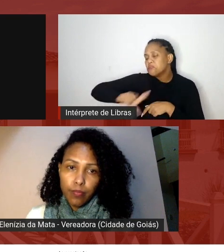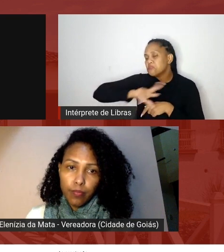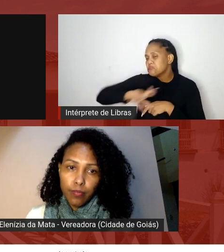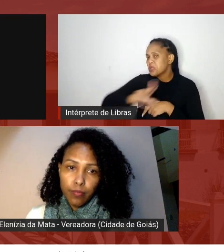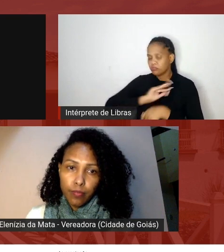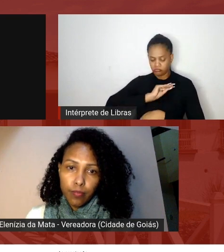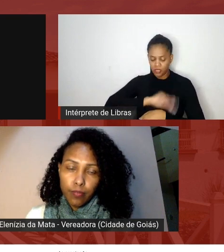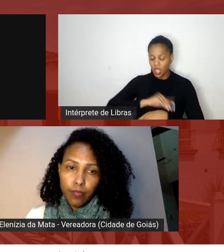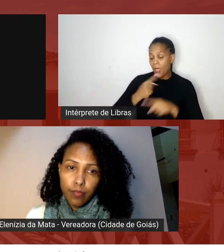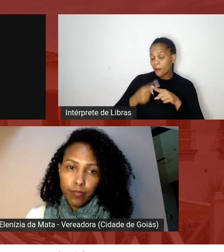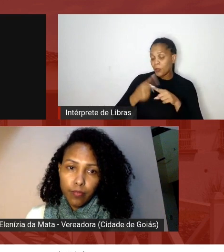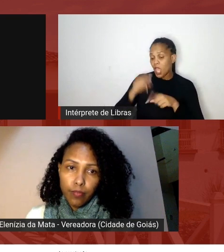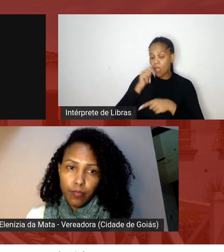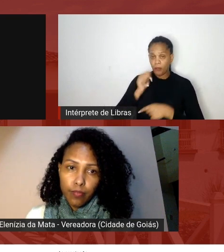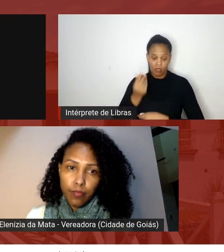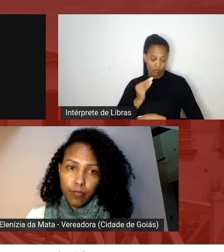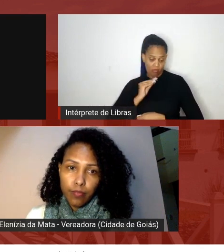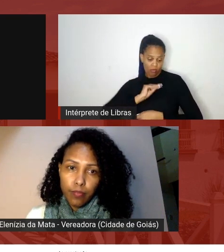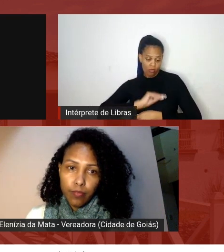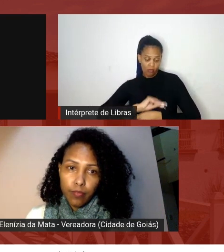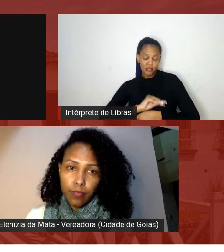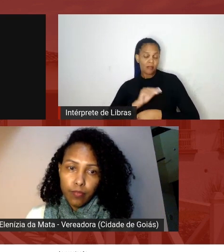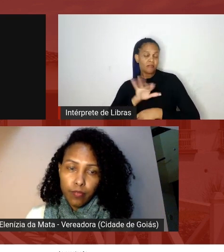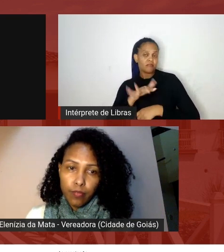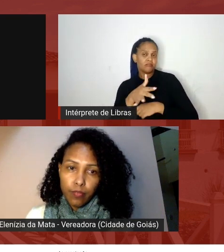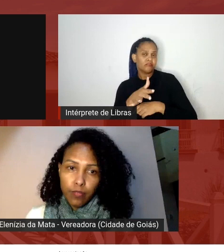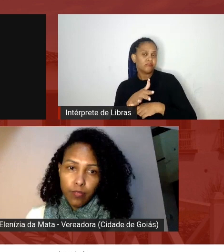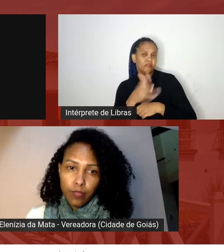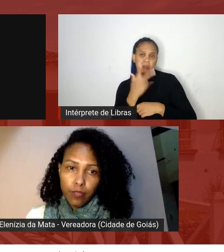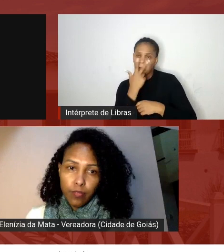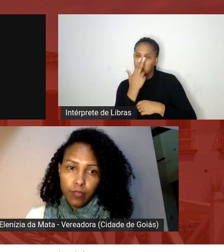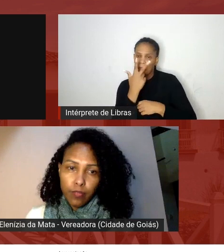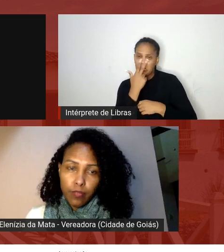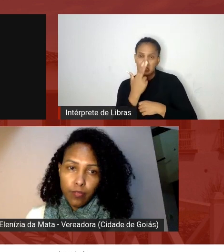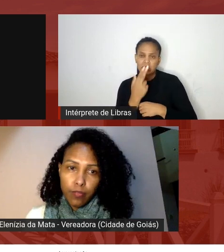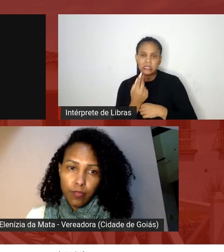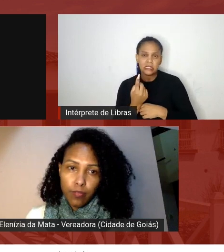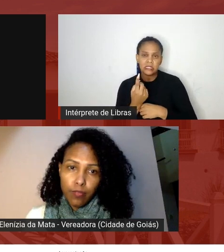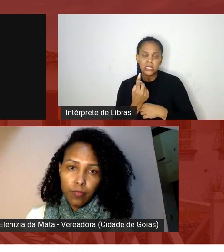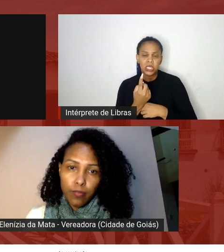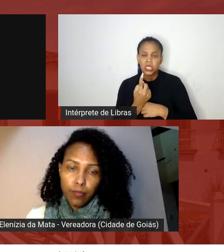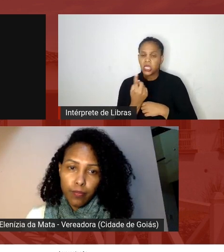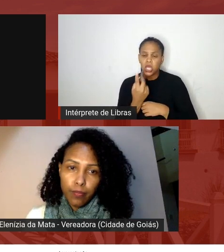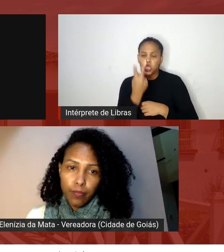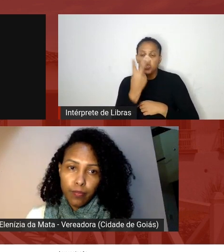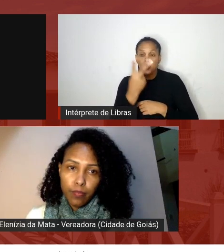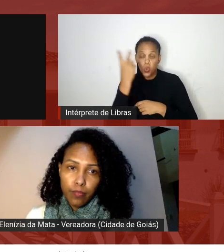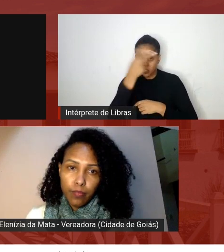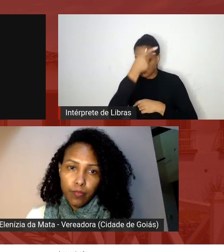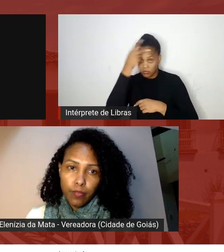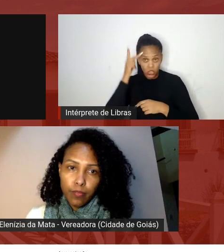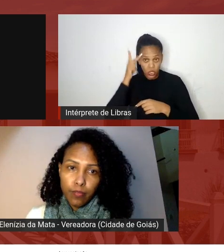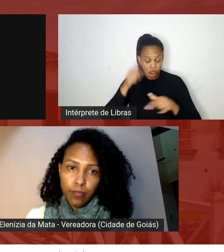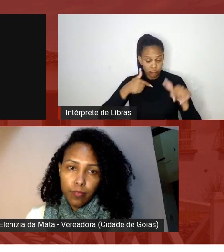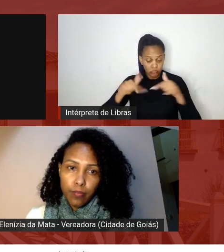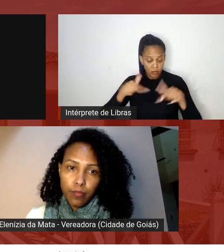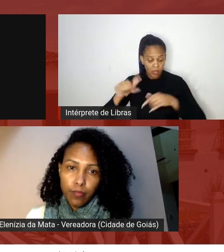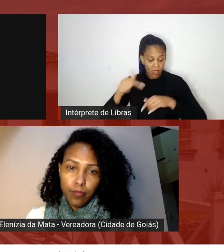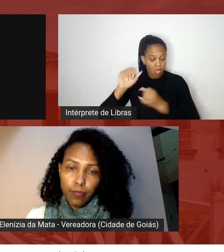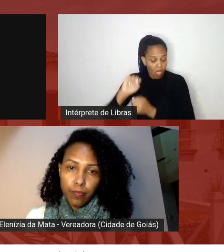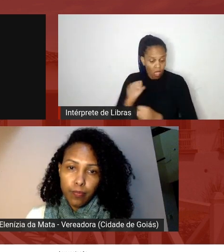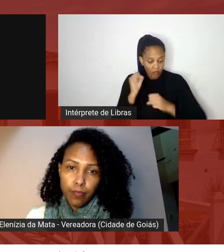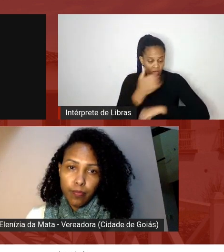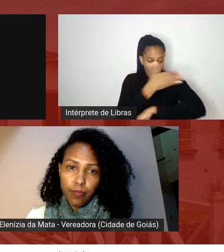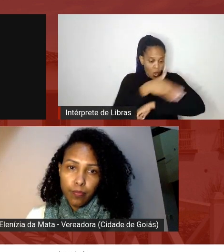Elenísia ganhava como se fosse um equivalente a duas garis para poder tentar solucionar um monte de